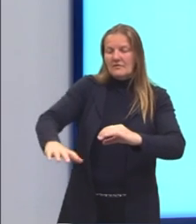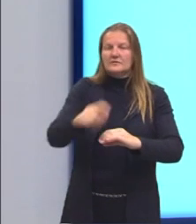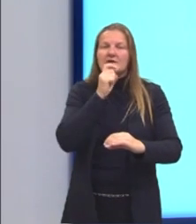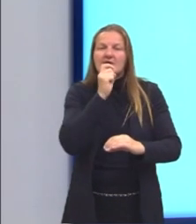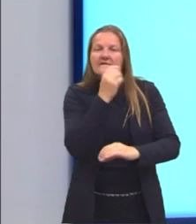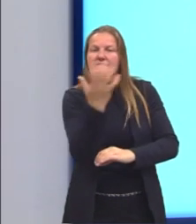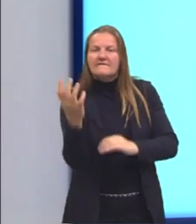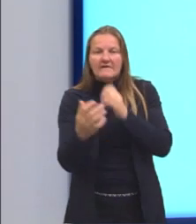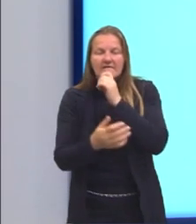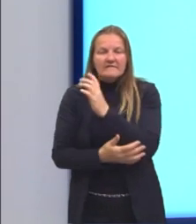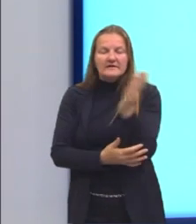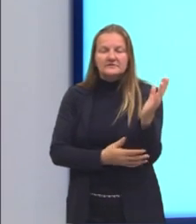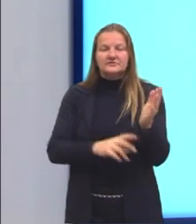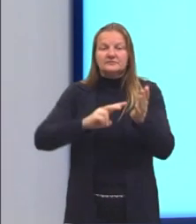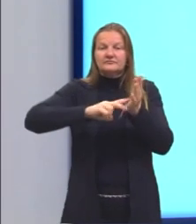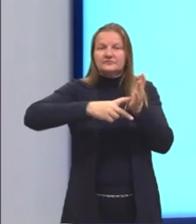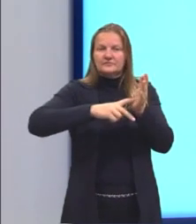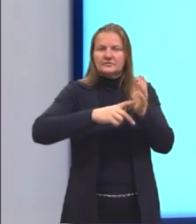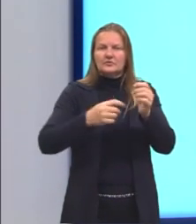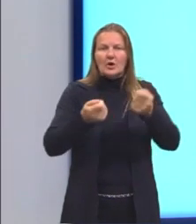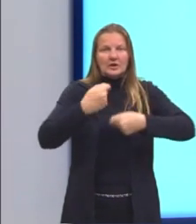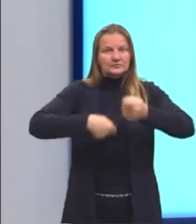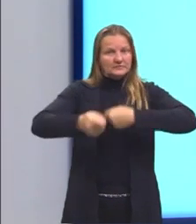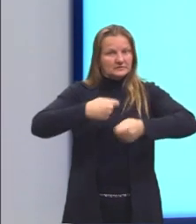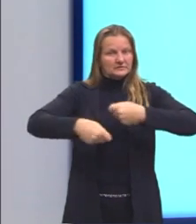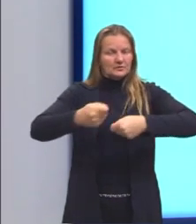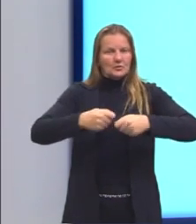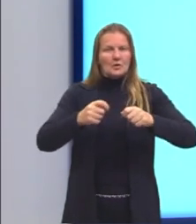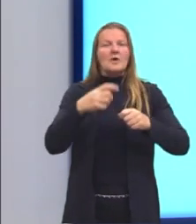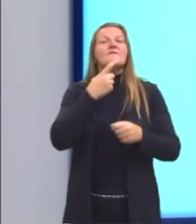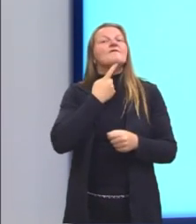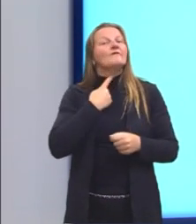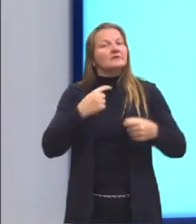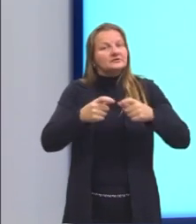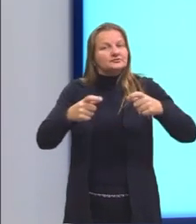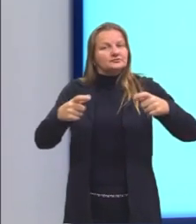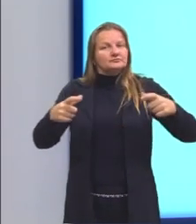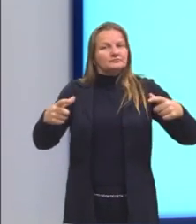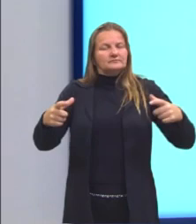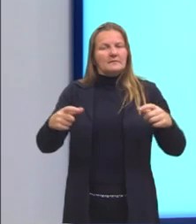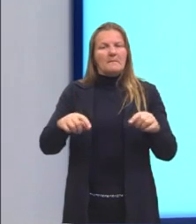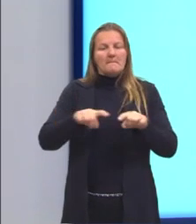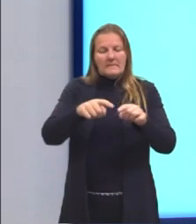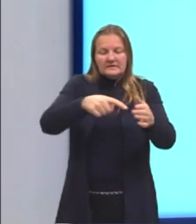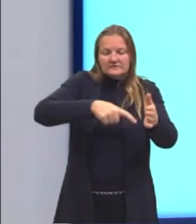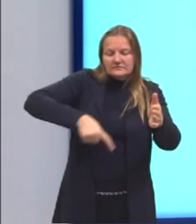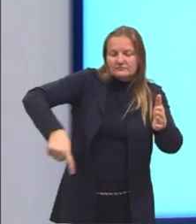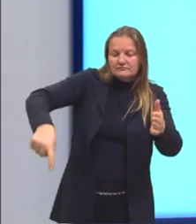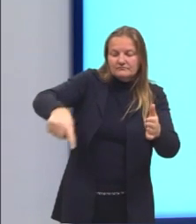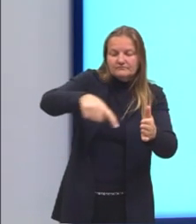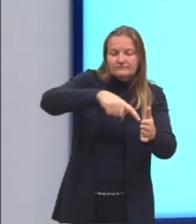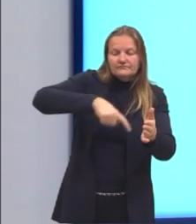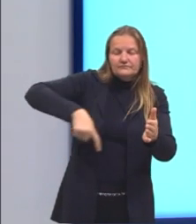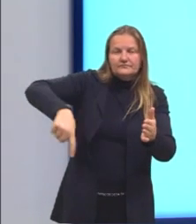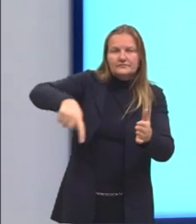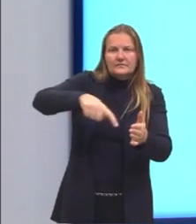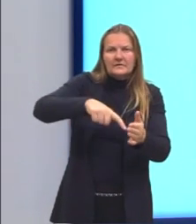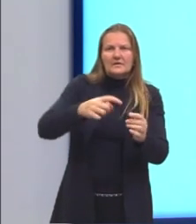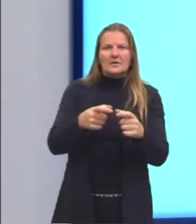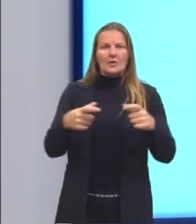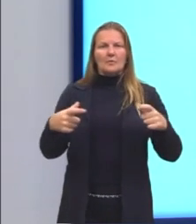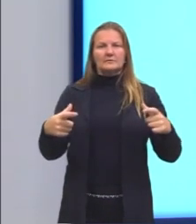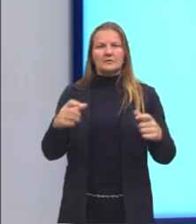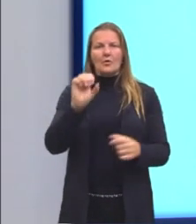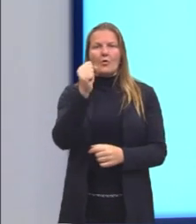administração do condomínio deseja ampliar essa área, mantendo seu formato circular e aumentando em